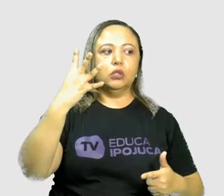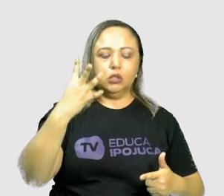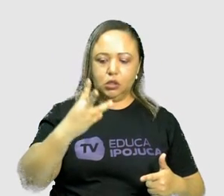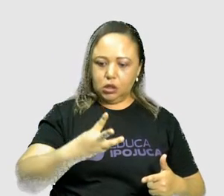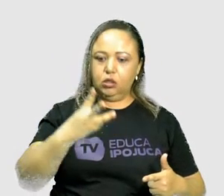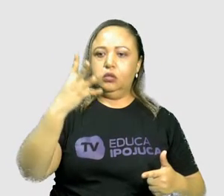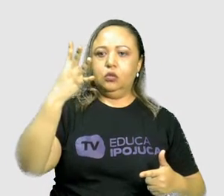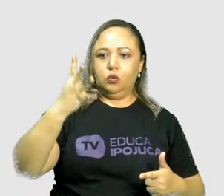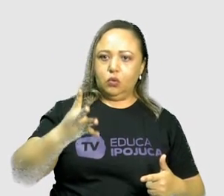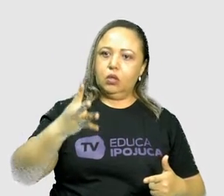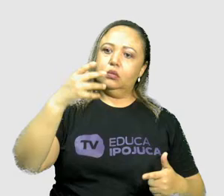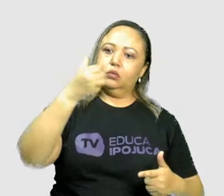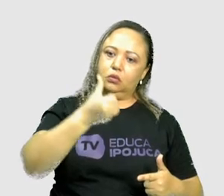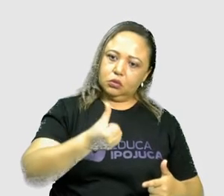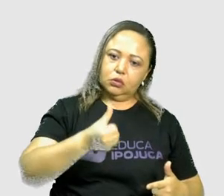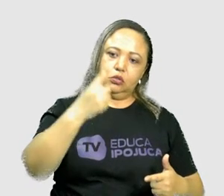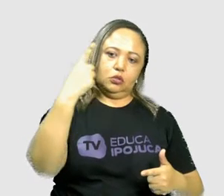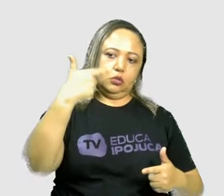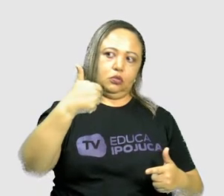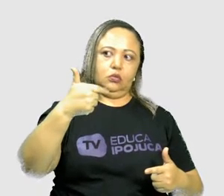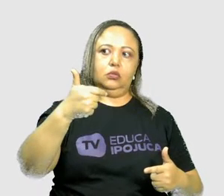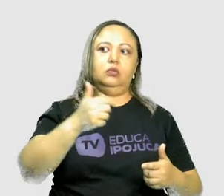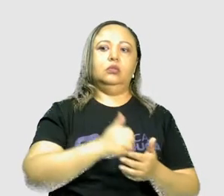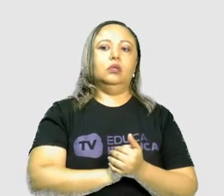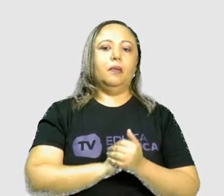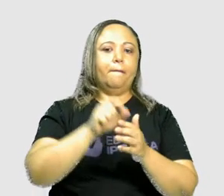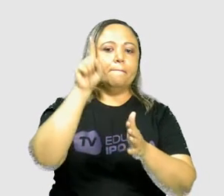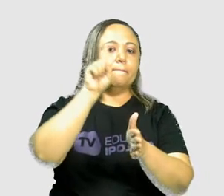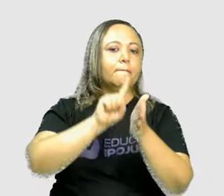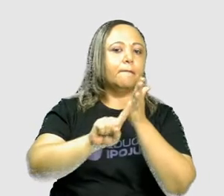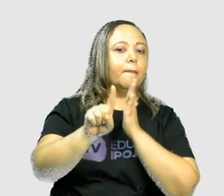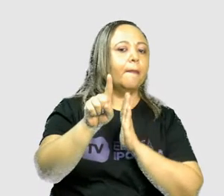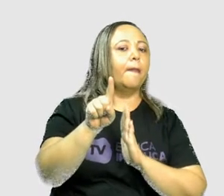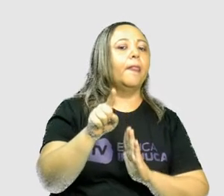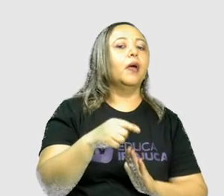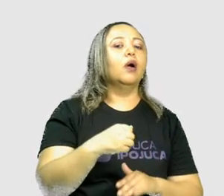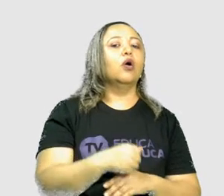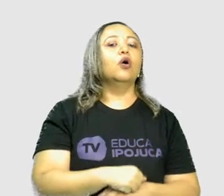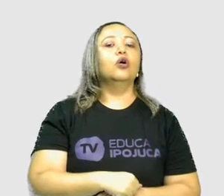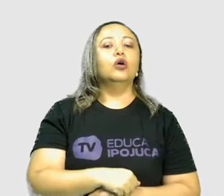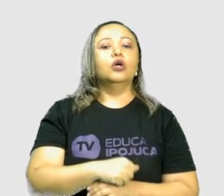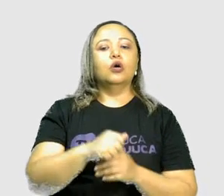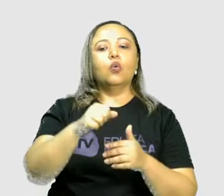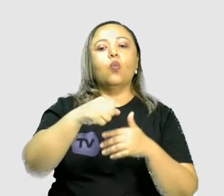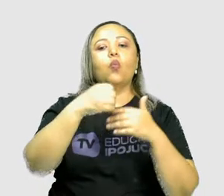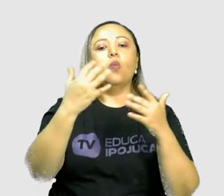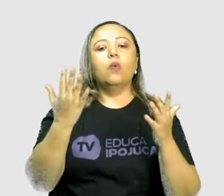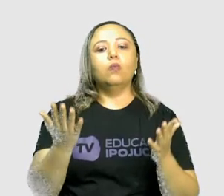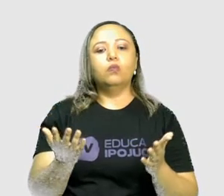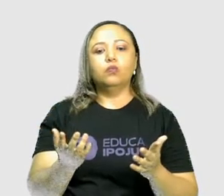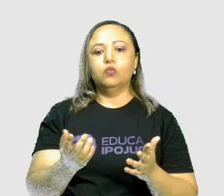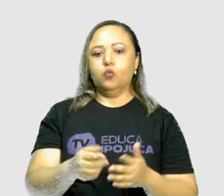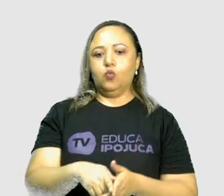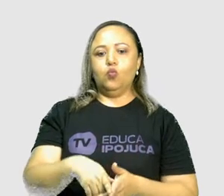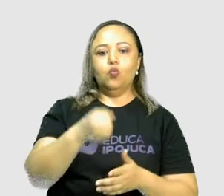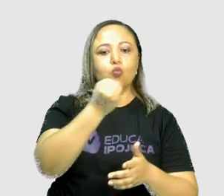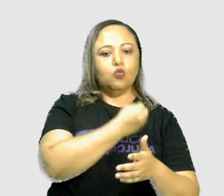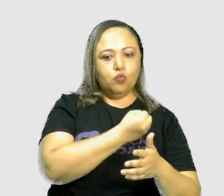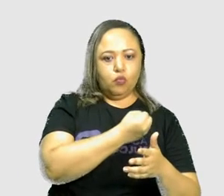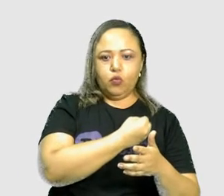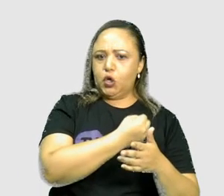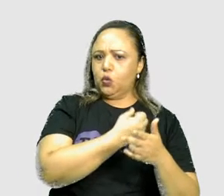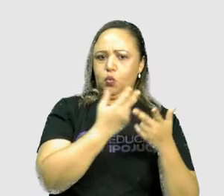4, 6 e 12. Pergunta, quais são os divisores comuns entre